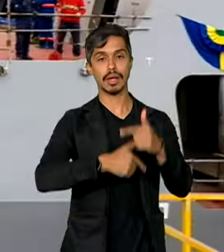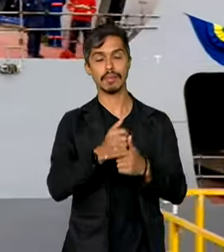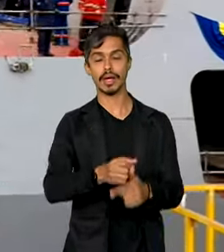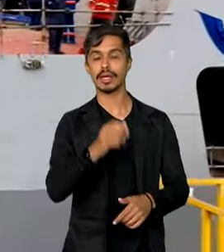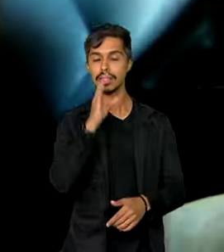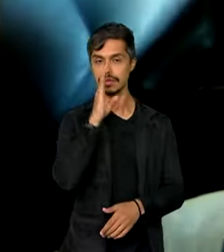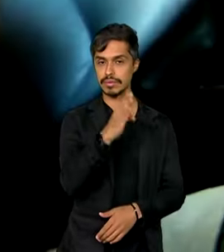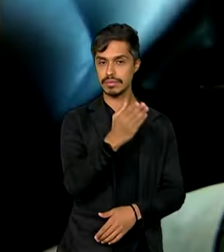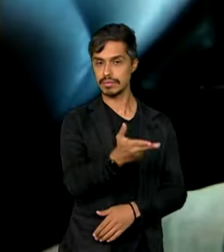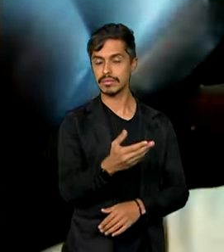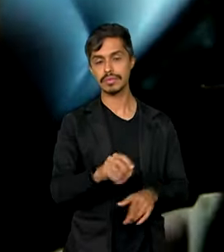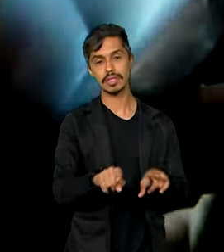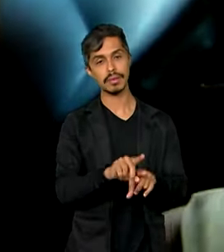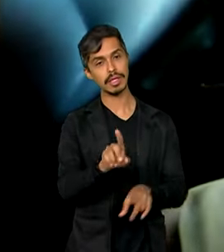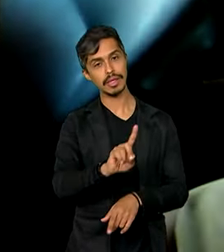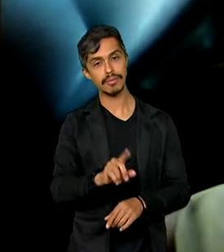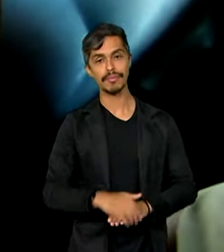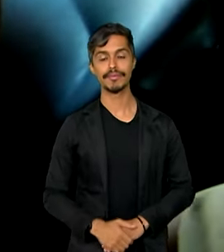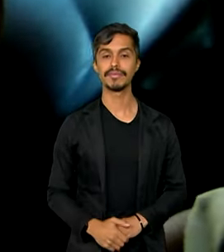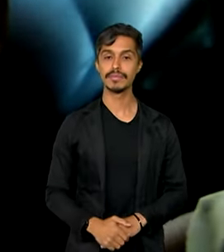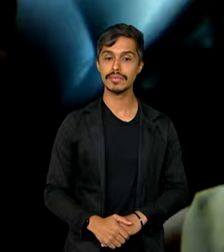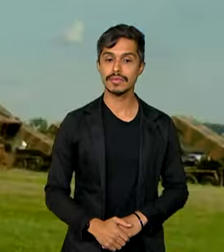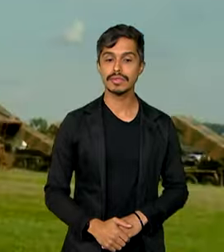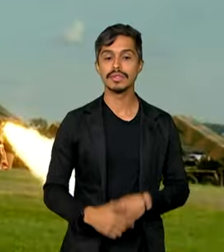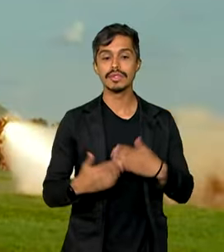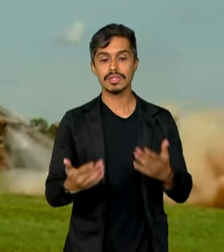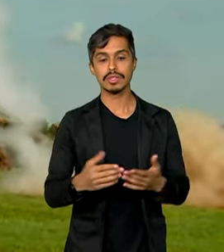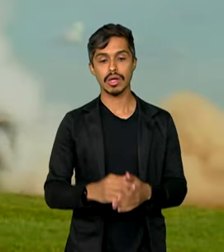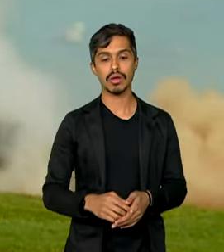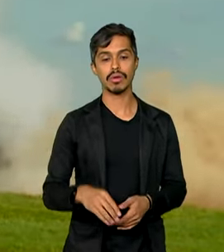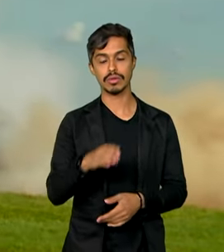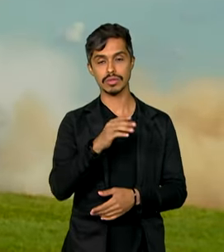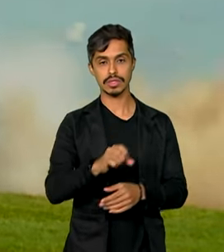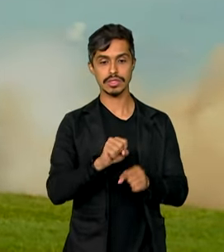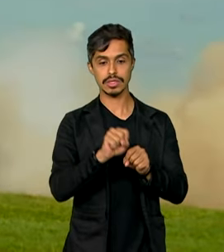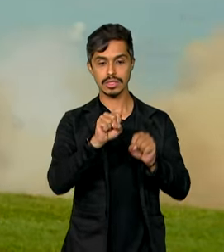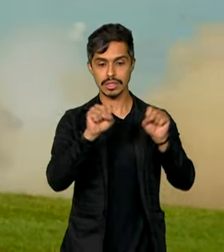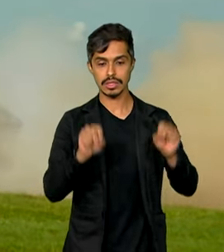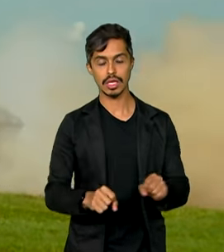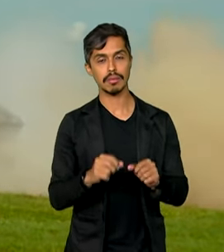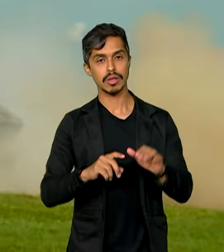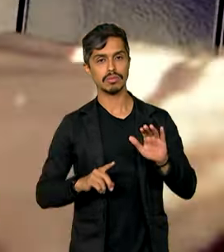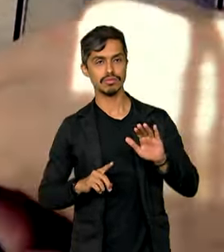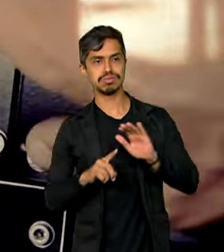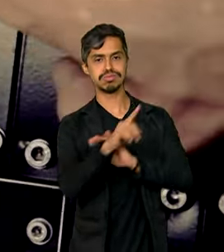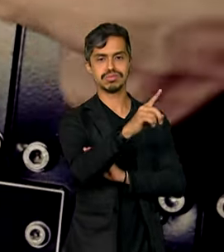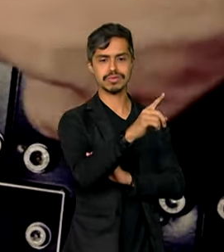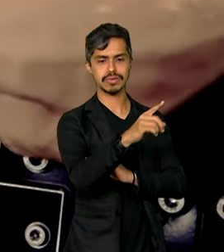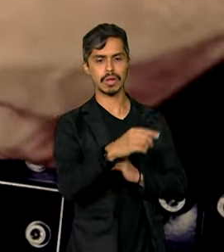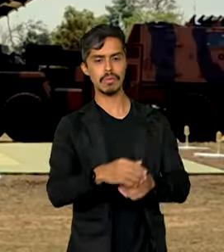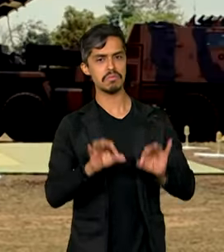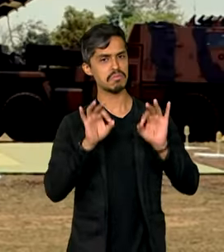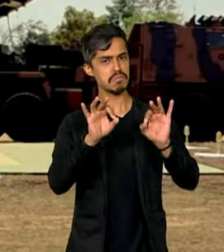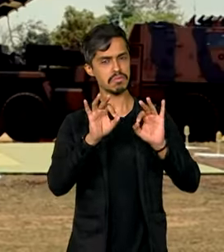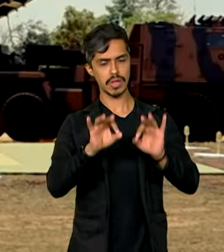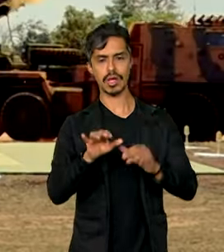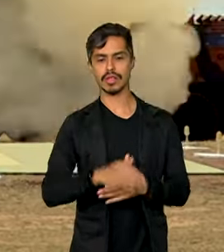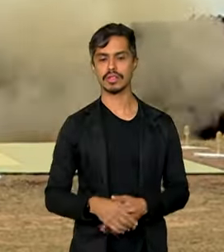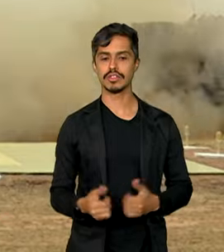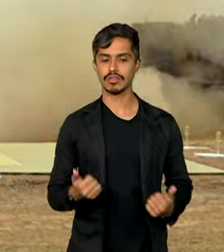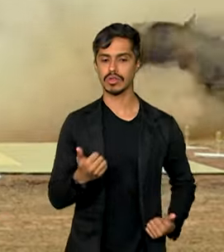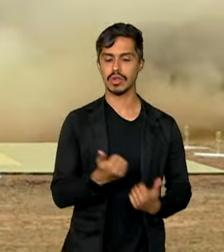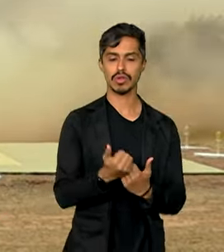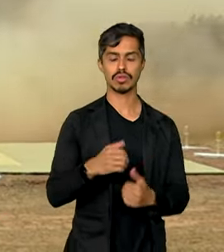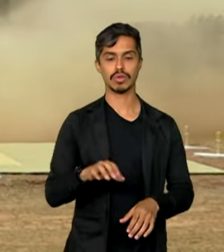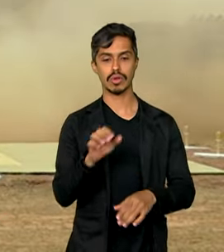e indiretos. Já o Astros, um dos mais avançados sistemas de lançadores de foguetes do mundo, fortalece a artilharia